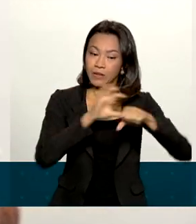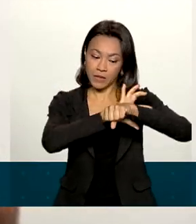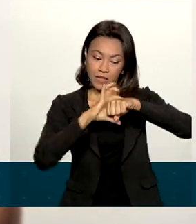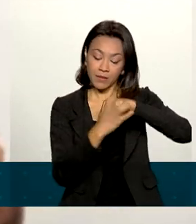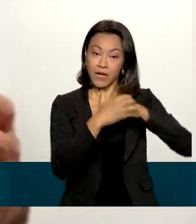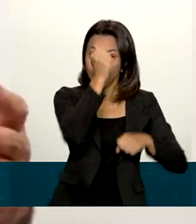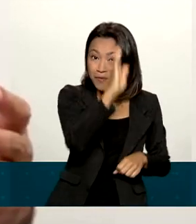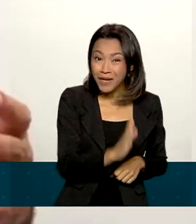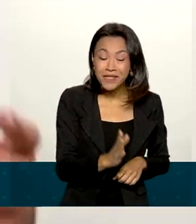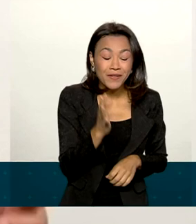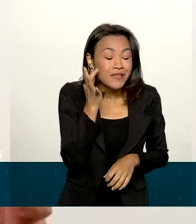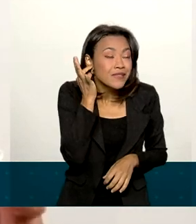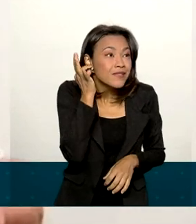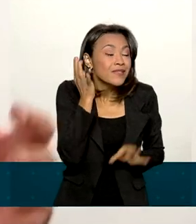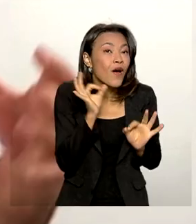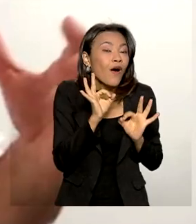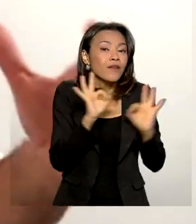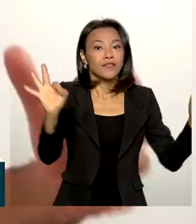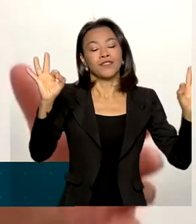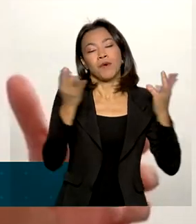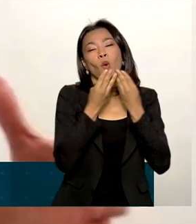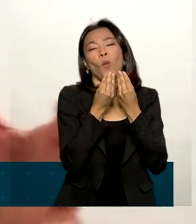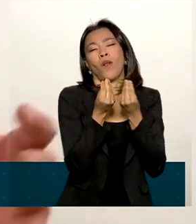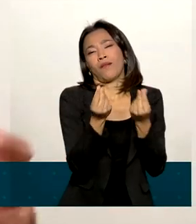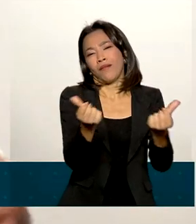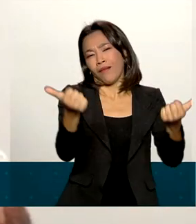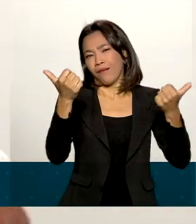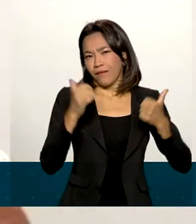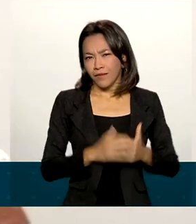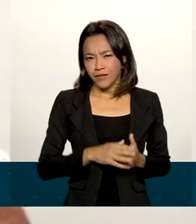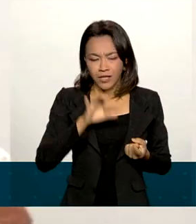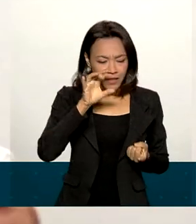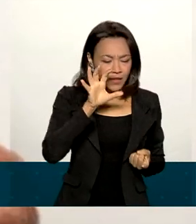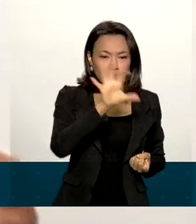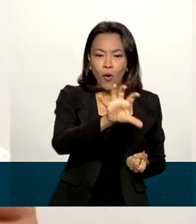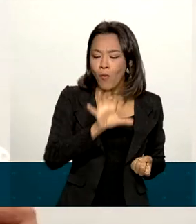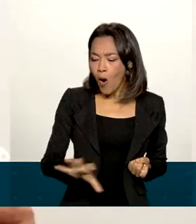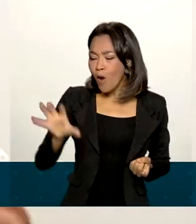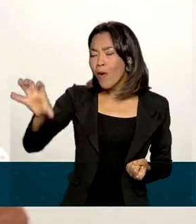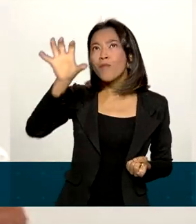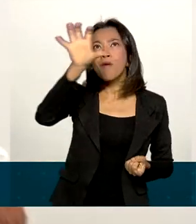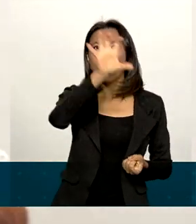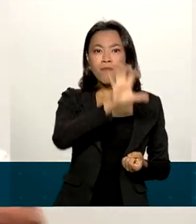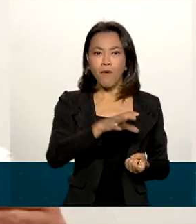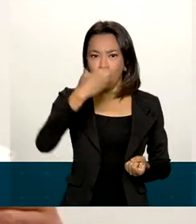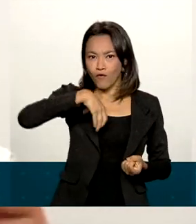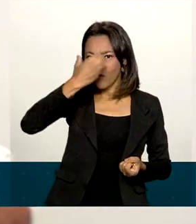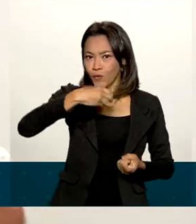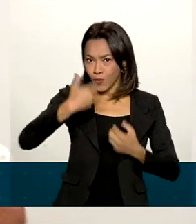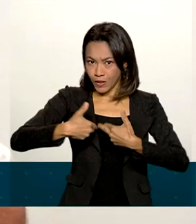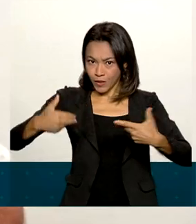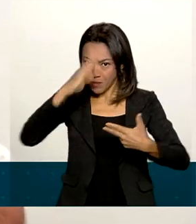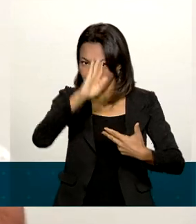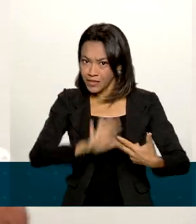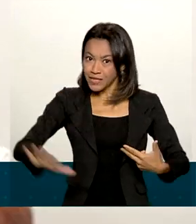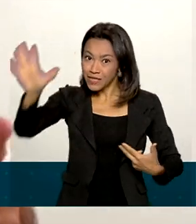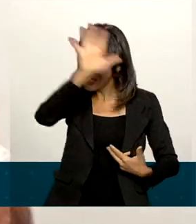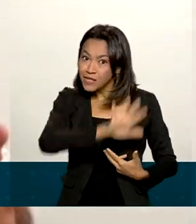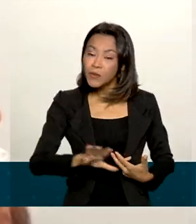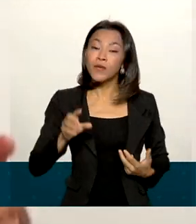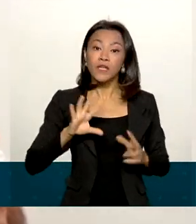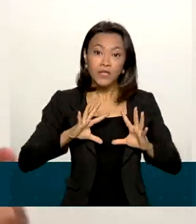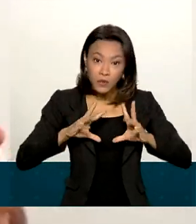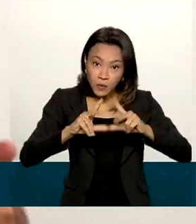são de excelente qualidade. Cada fruta na sua região e todas com os mais altos níveis de